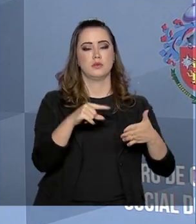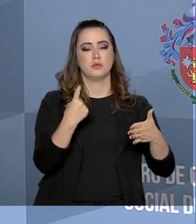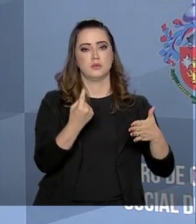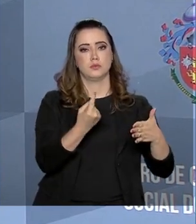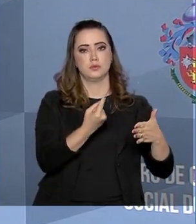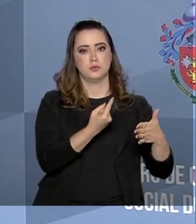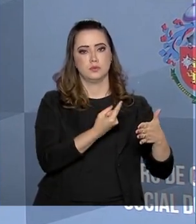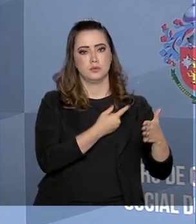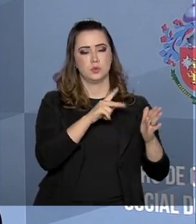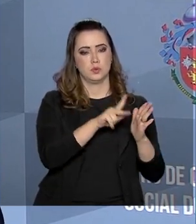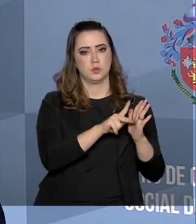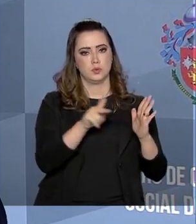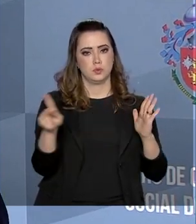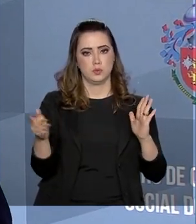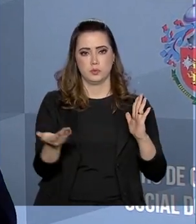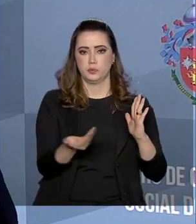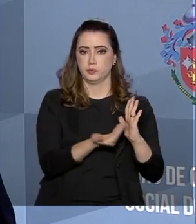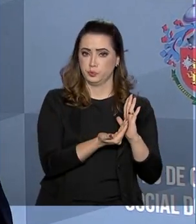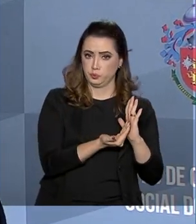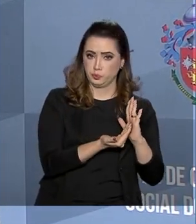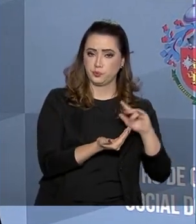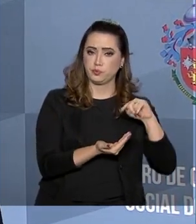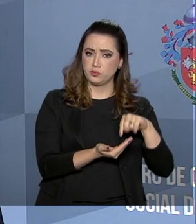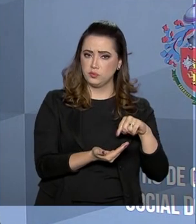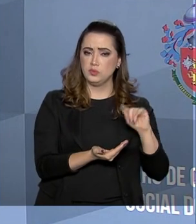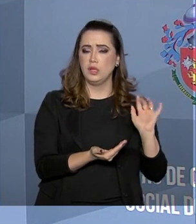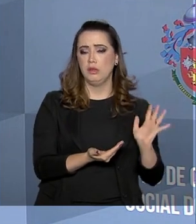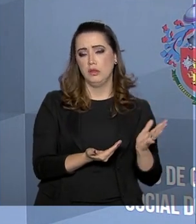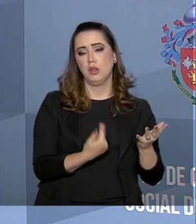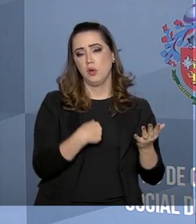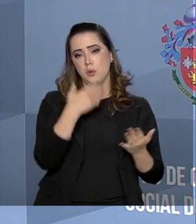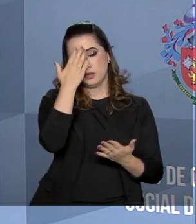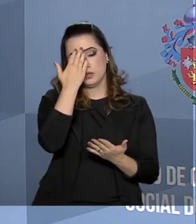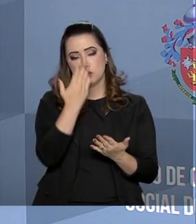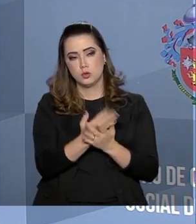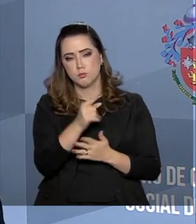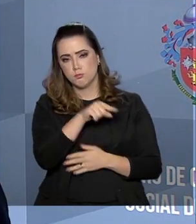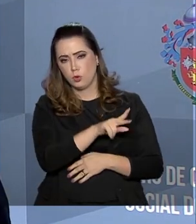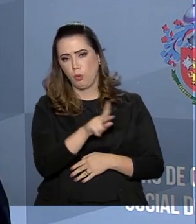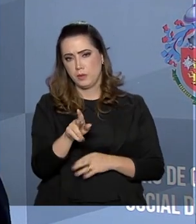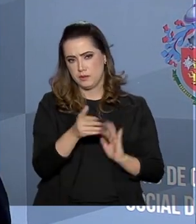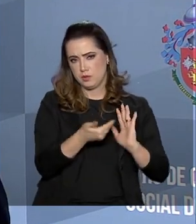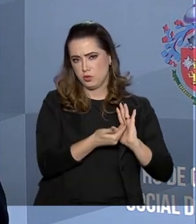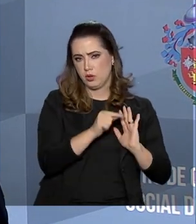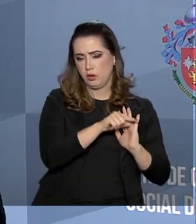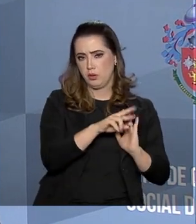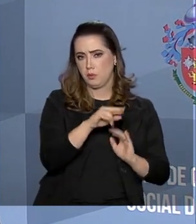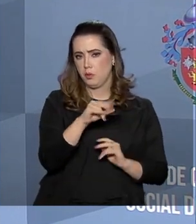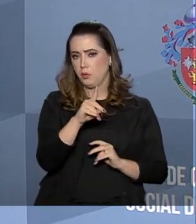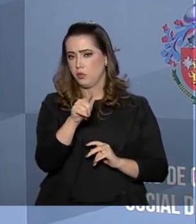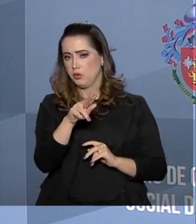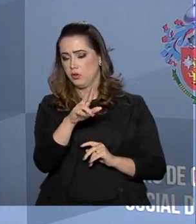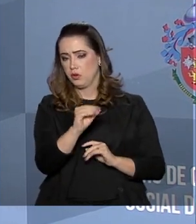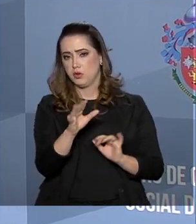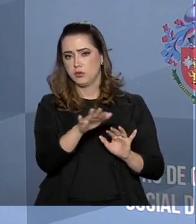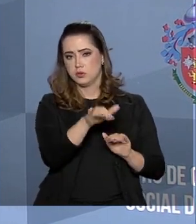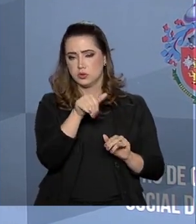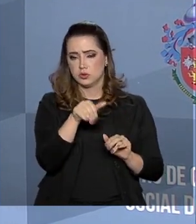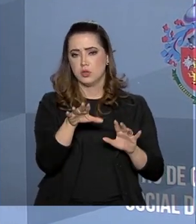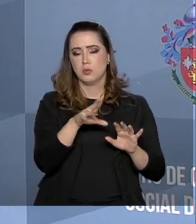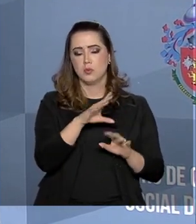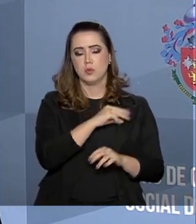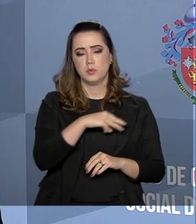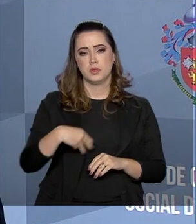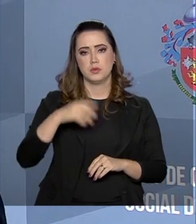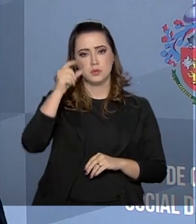presidente Rodrigo Maia. Tenho a certeza que ele vai, nós vamos conversar, vamos trazer o Paulo Guedes para conversar também,